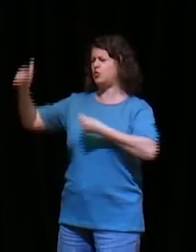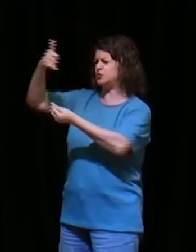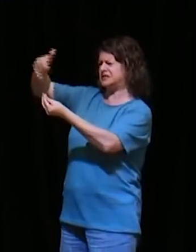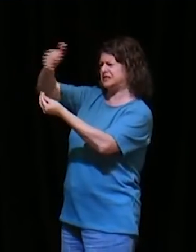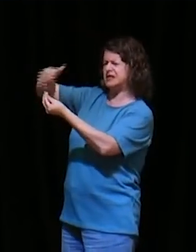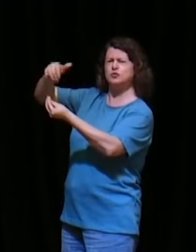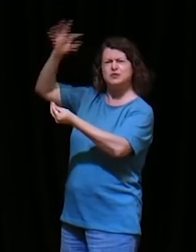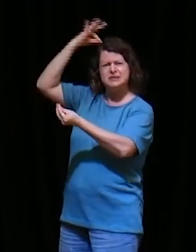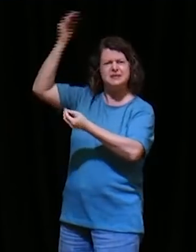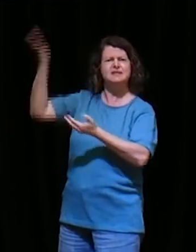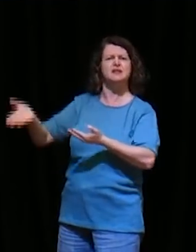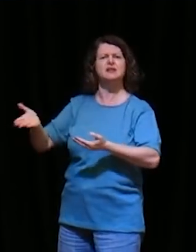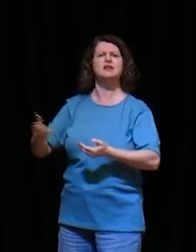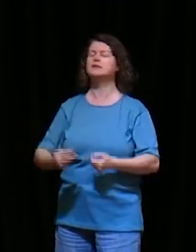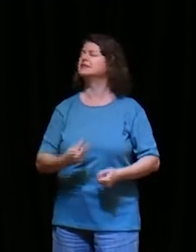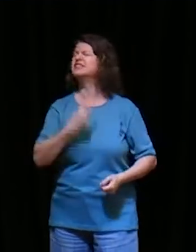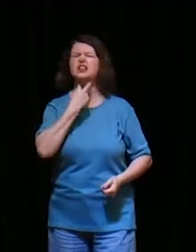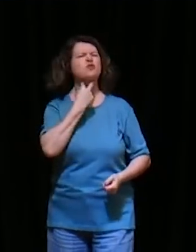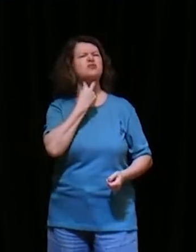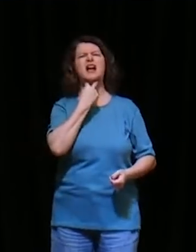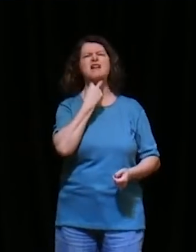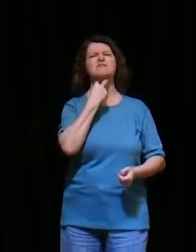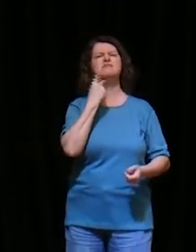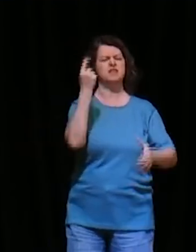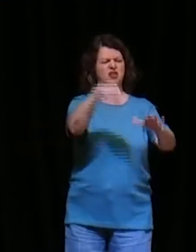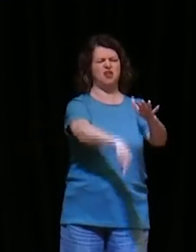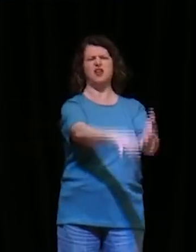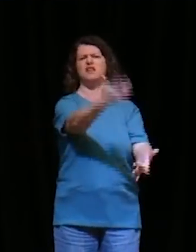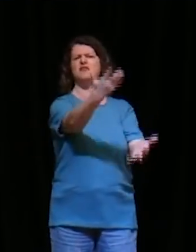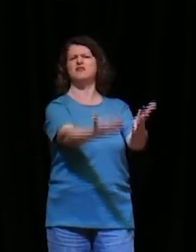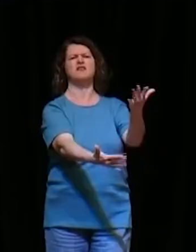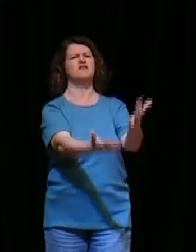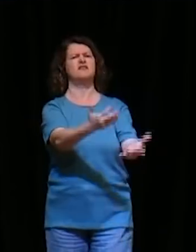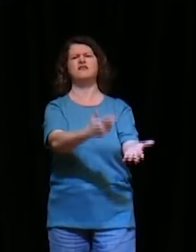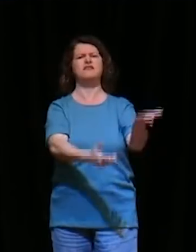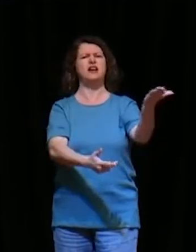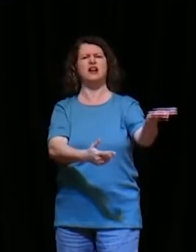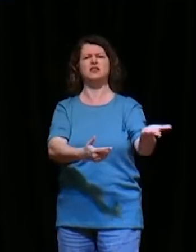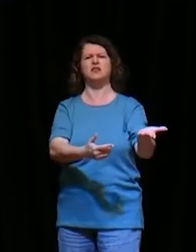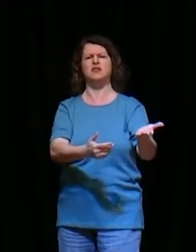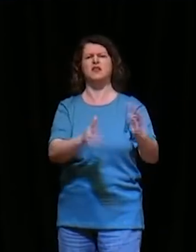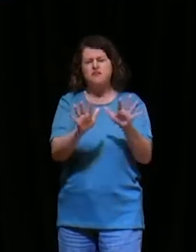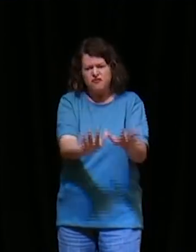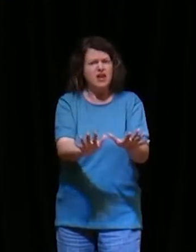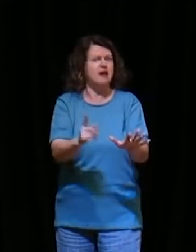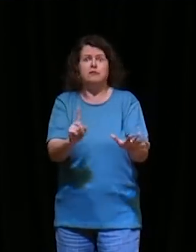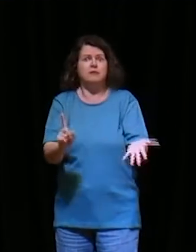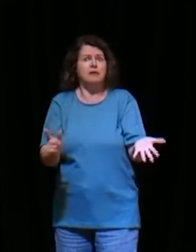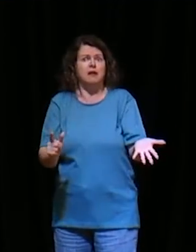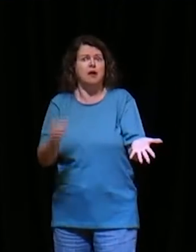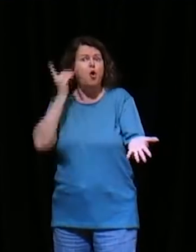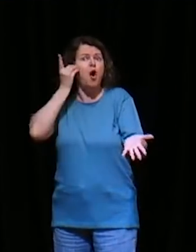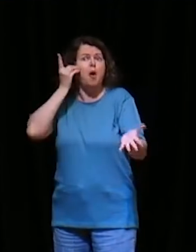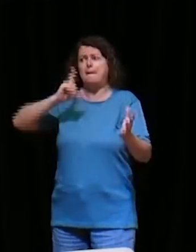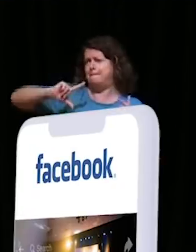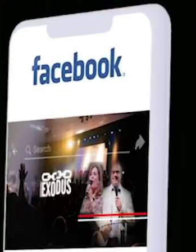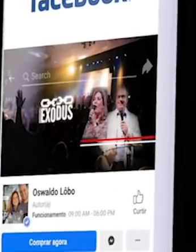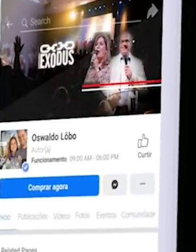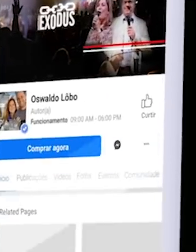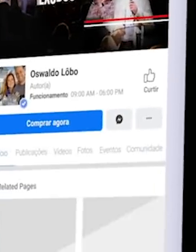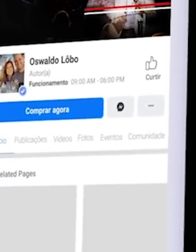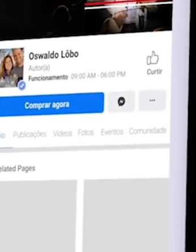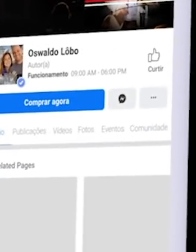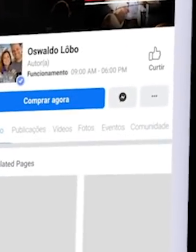não tem como um inferno resistir, não tem como um demônio resistir, as portas do inferno, não